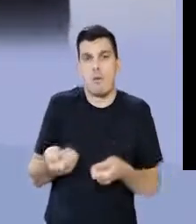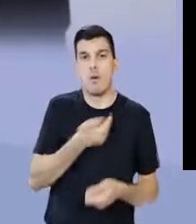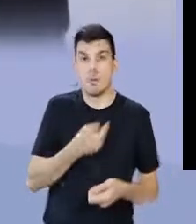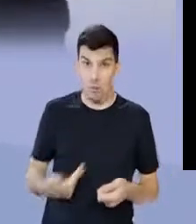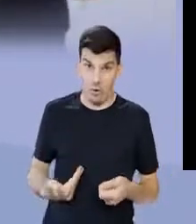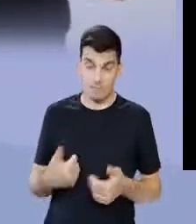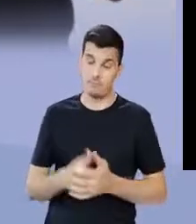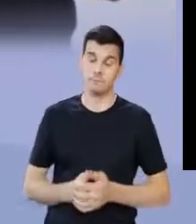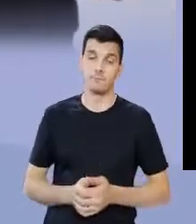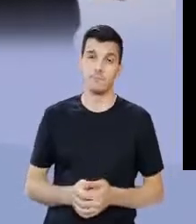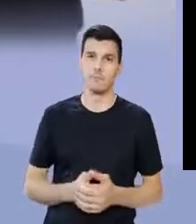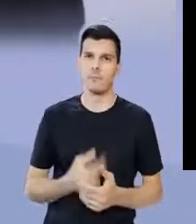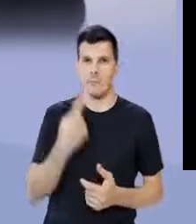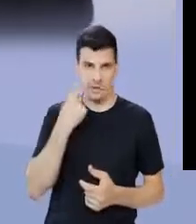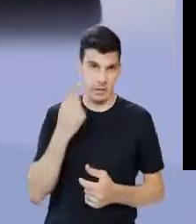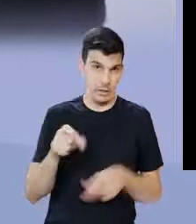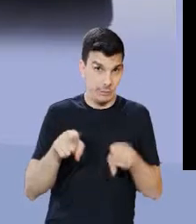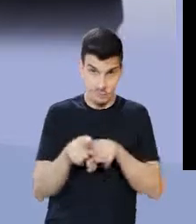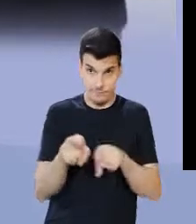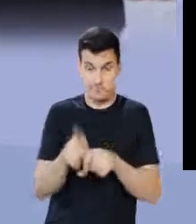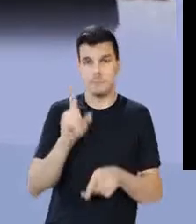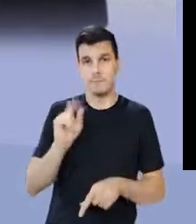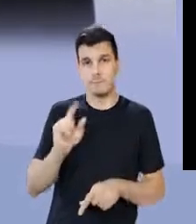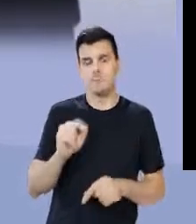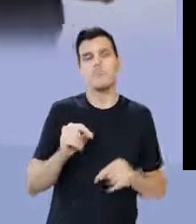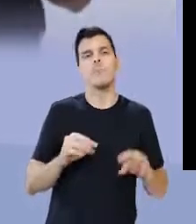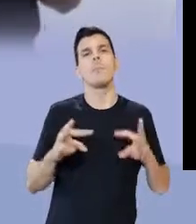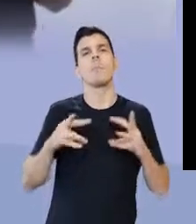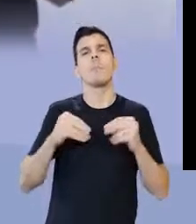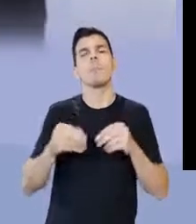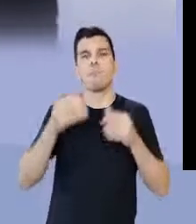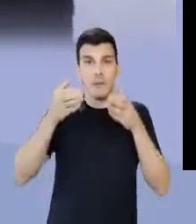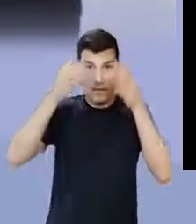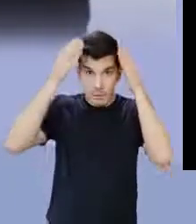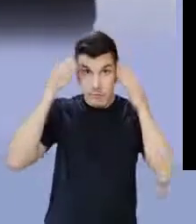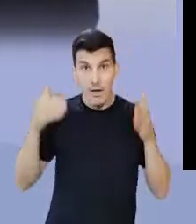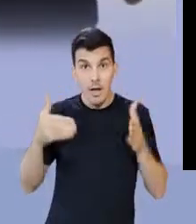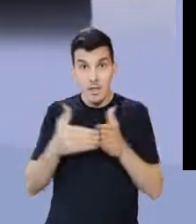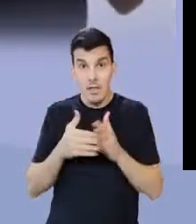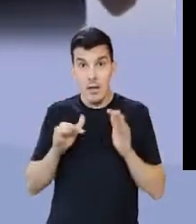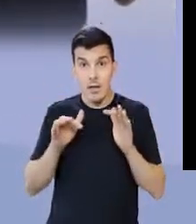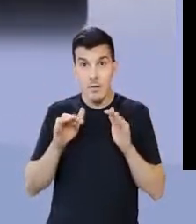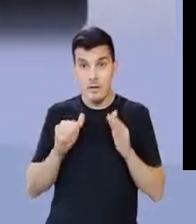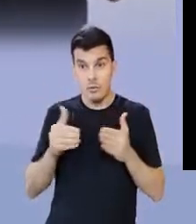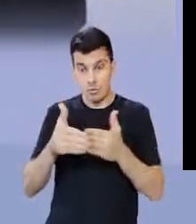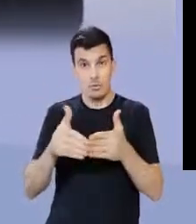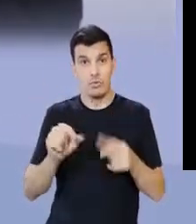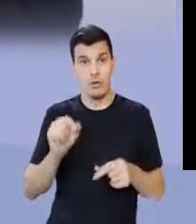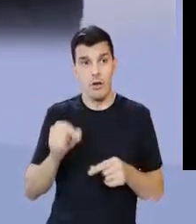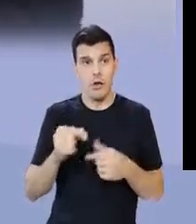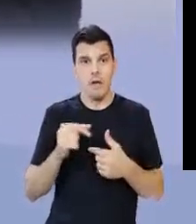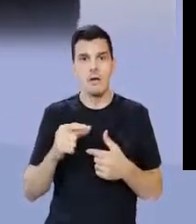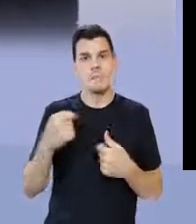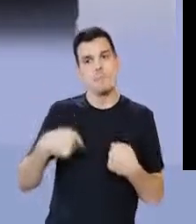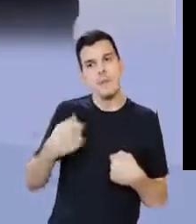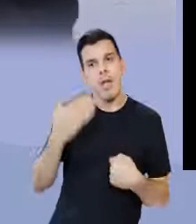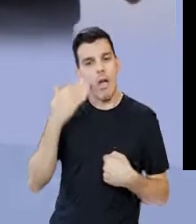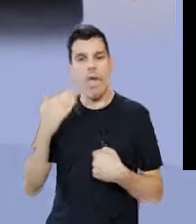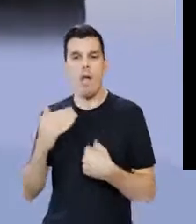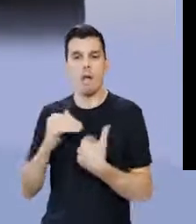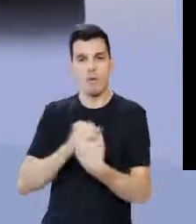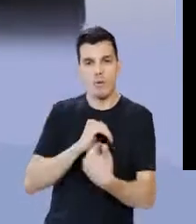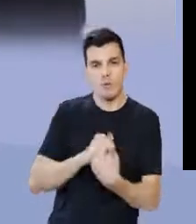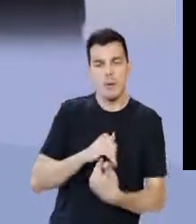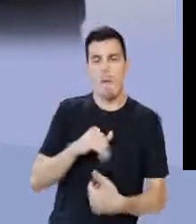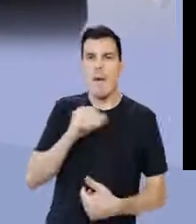últimas fases aí. Uma coisa interessante também é que todos esses reis, até o último, claro, eles se aconselhavam com